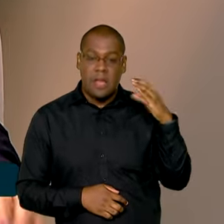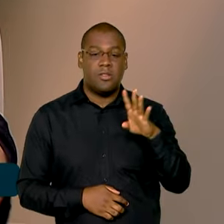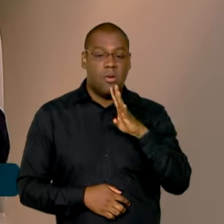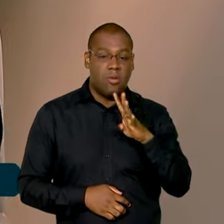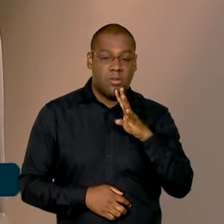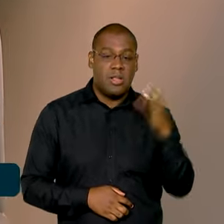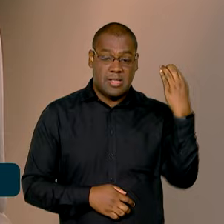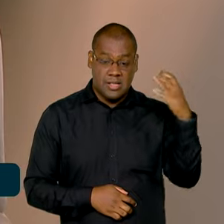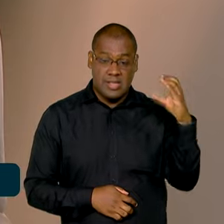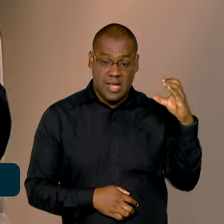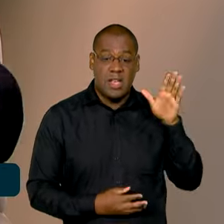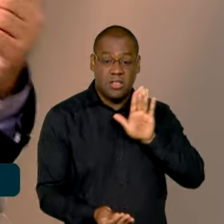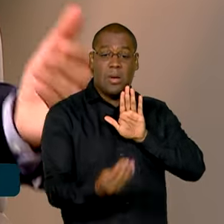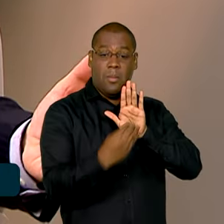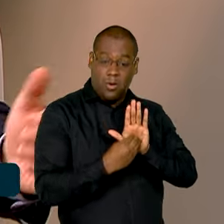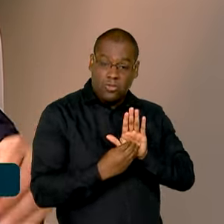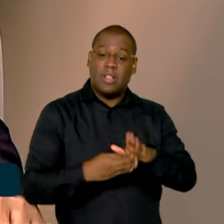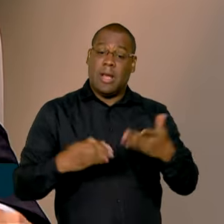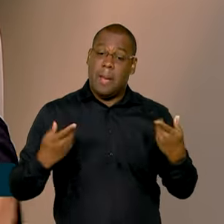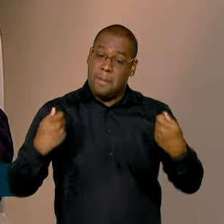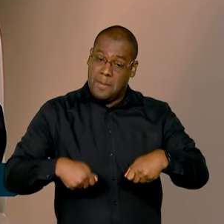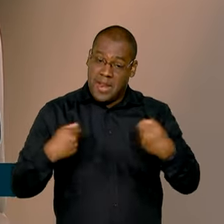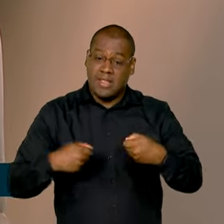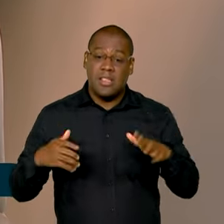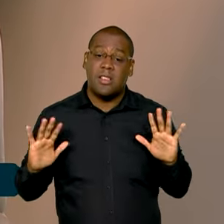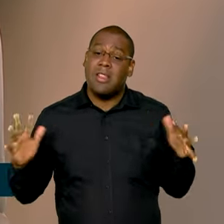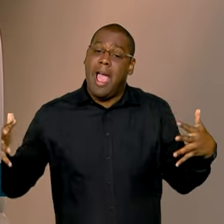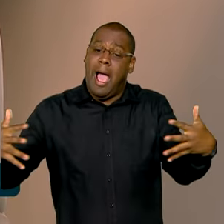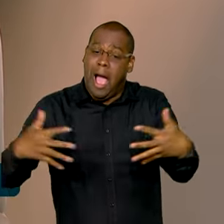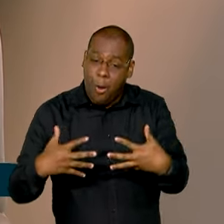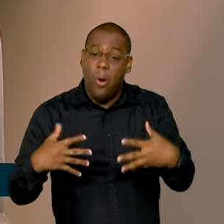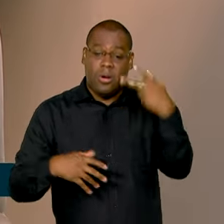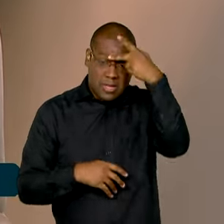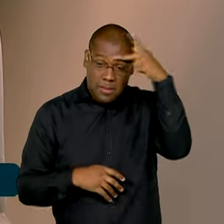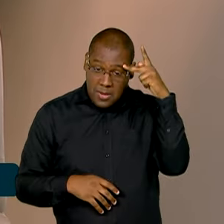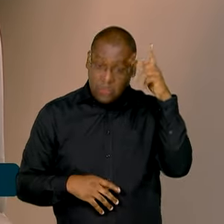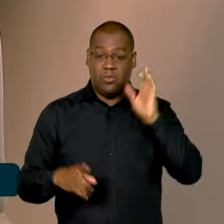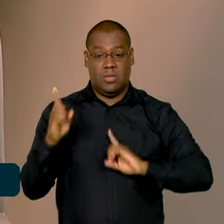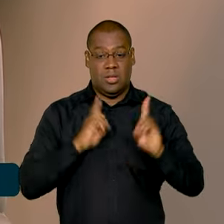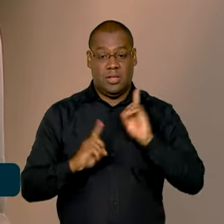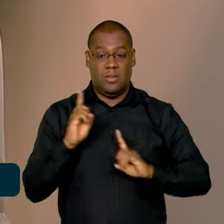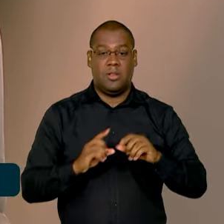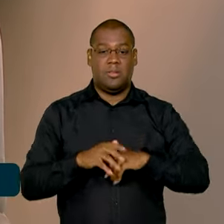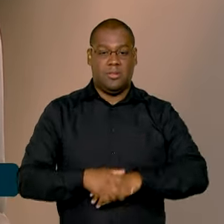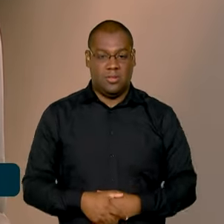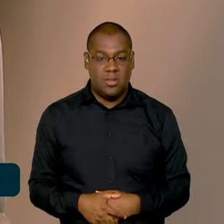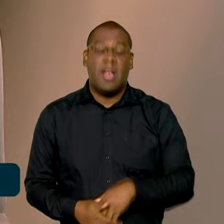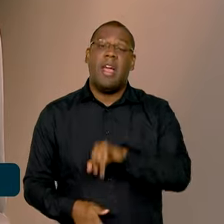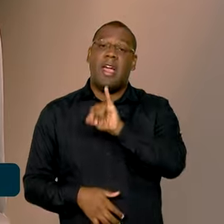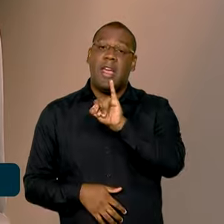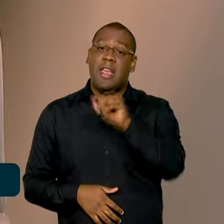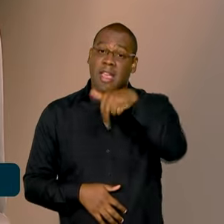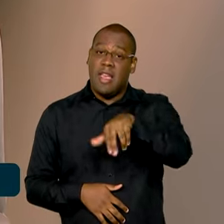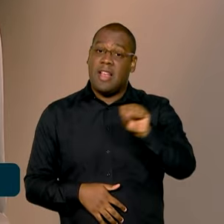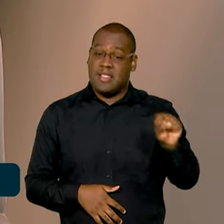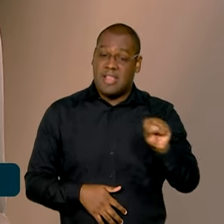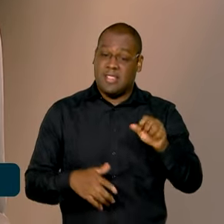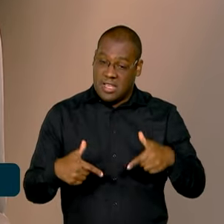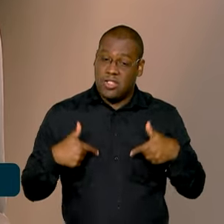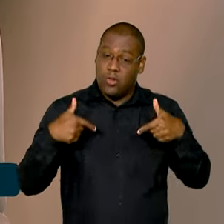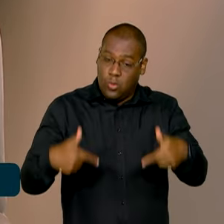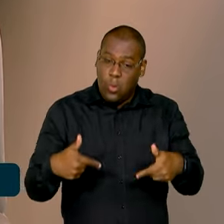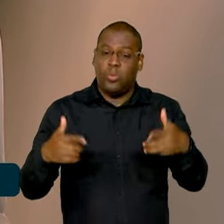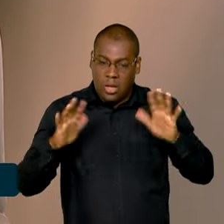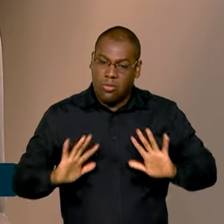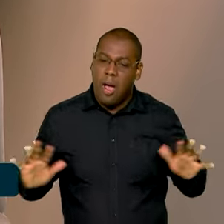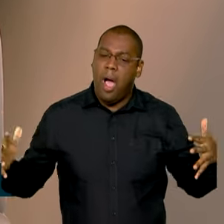indica que nós temos que tratar, temos que acolher. O INSS hoje é uma casa que ainda não é acolhedora como nós queremos, nós queremos chegar lá. Essas